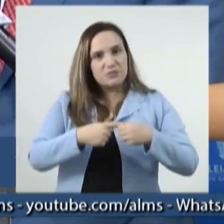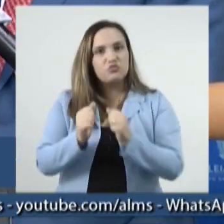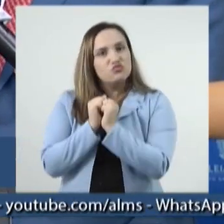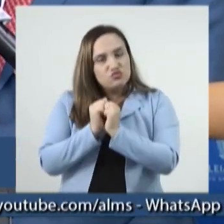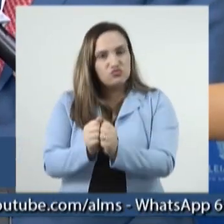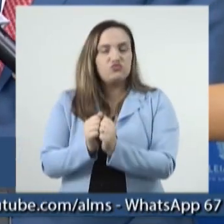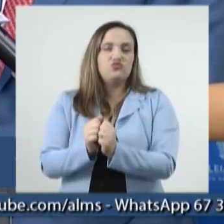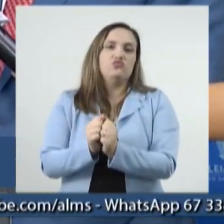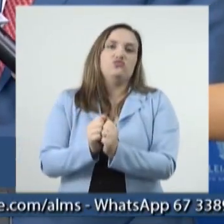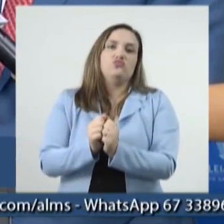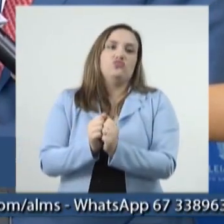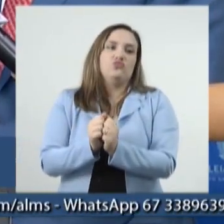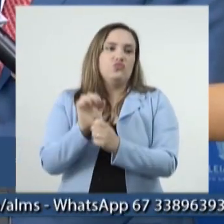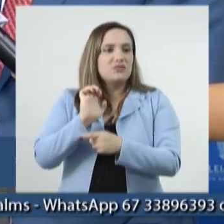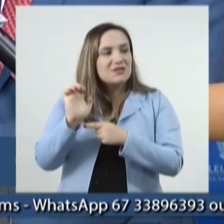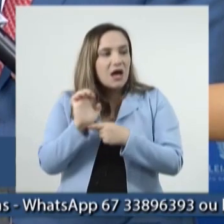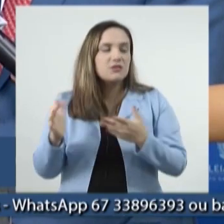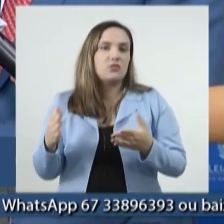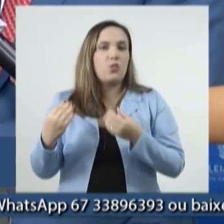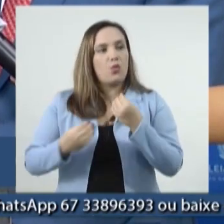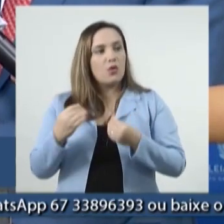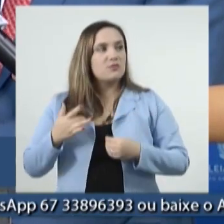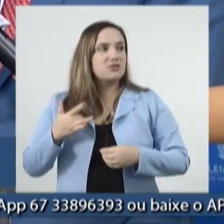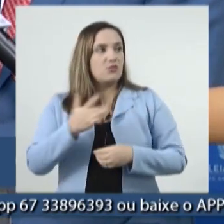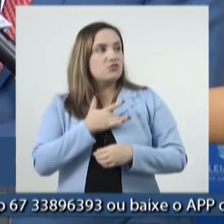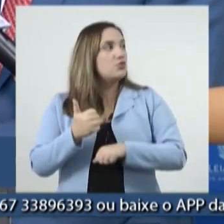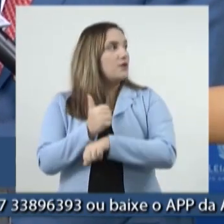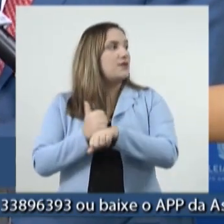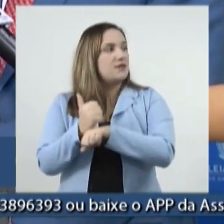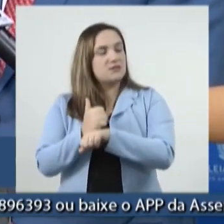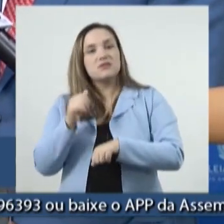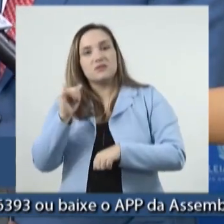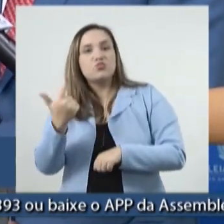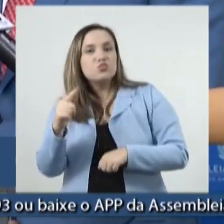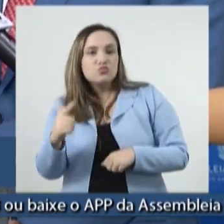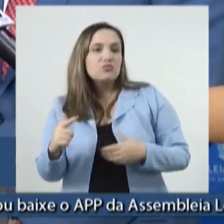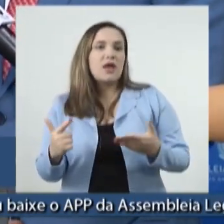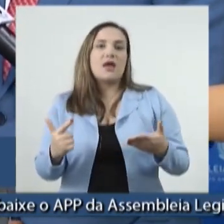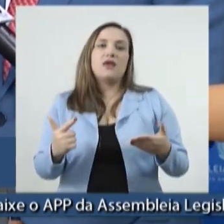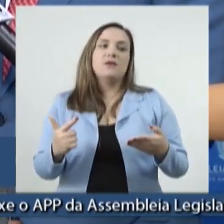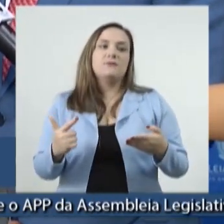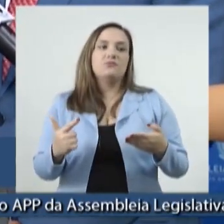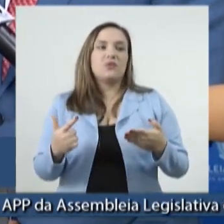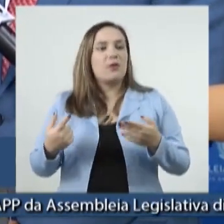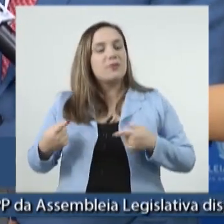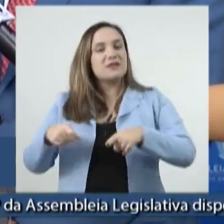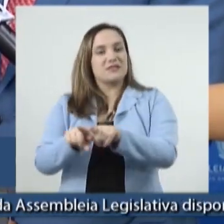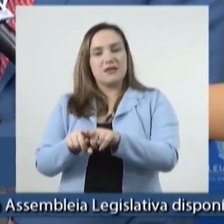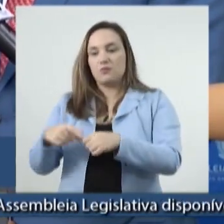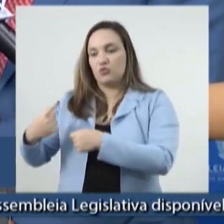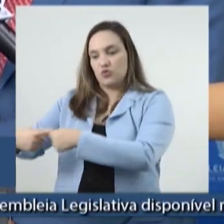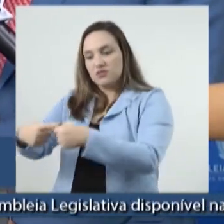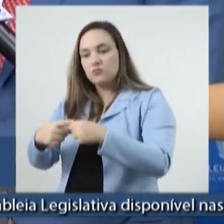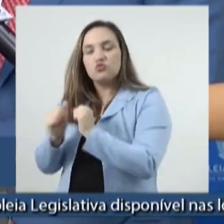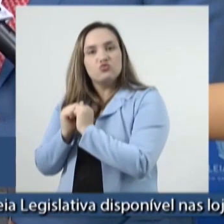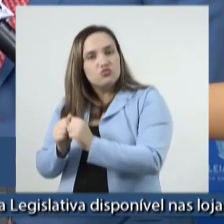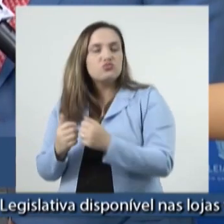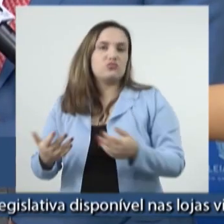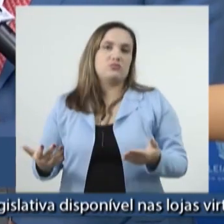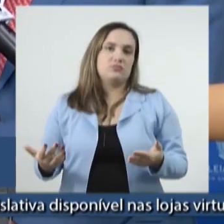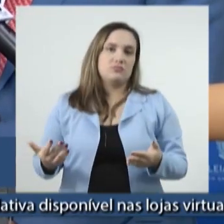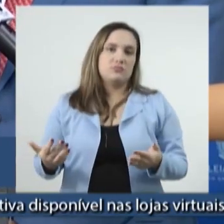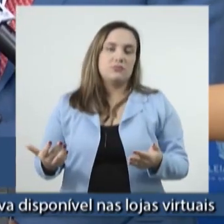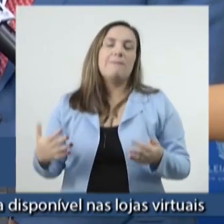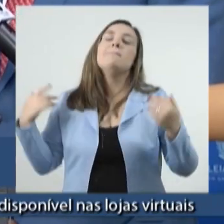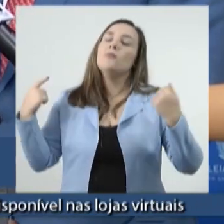estado. Não se pode falar em saúde de qualidade se não tiver cada vez mais uma ação conjunta, município e estado. Então